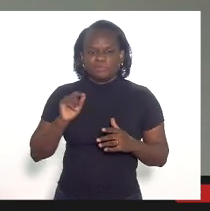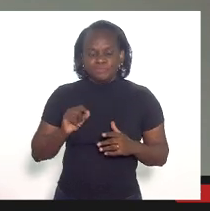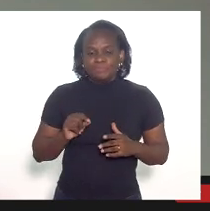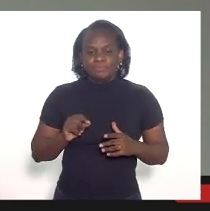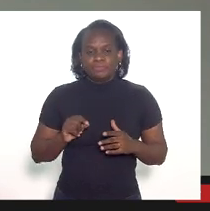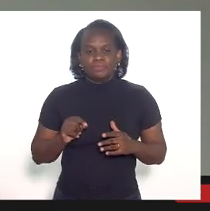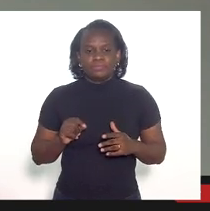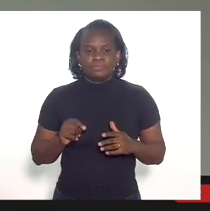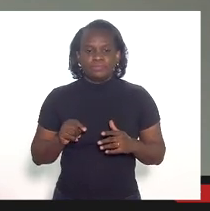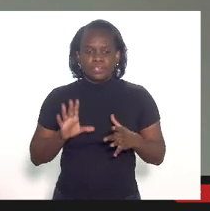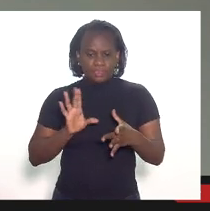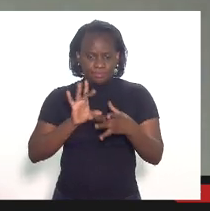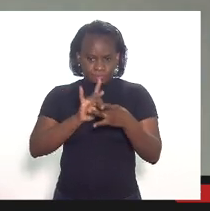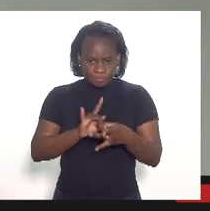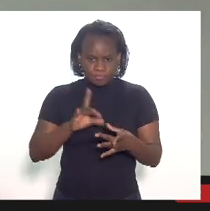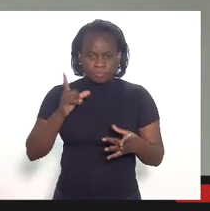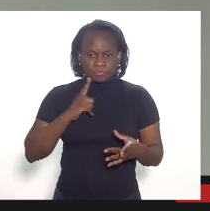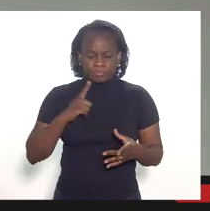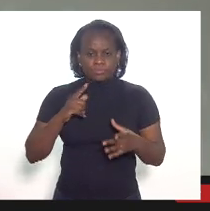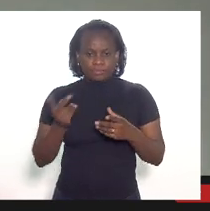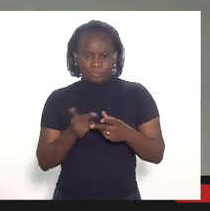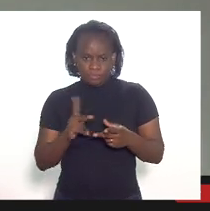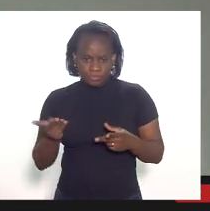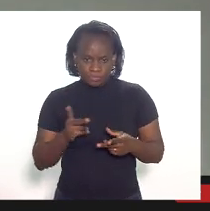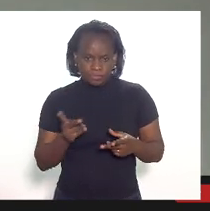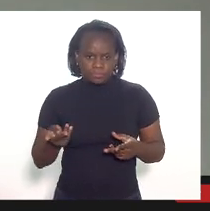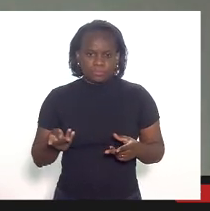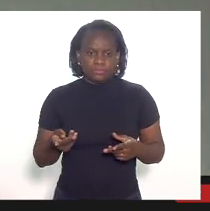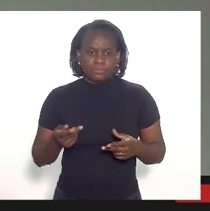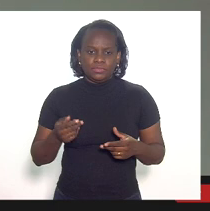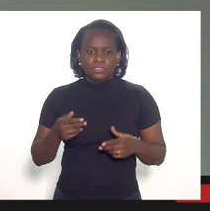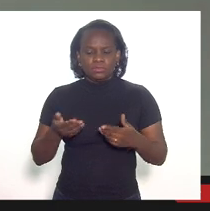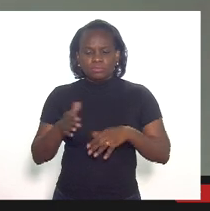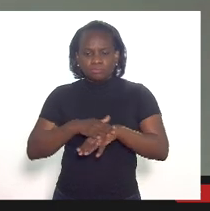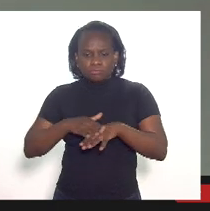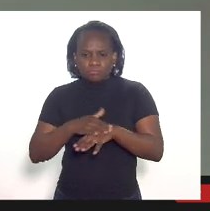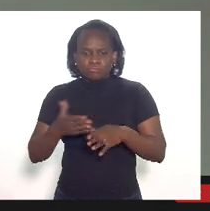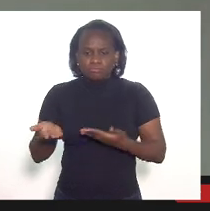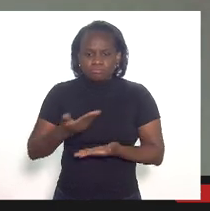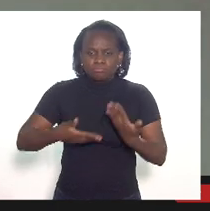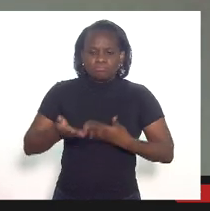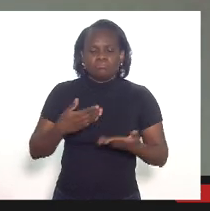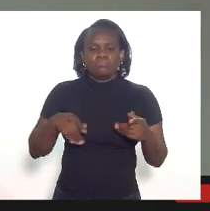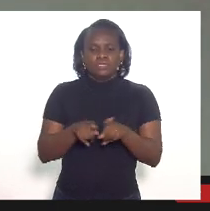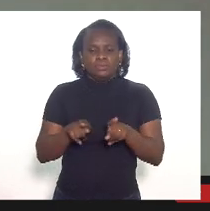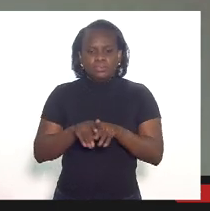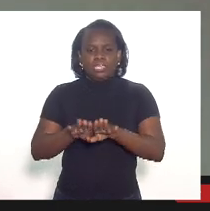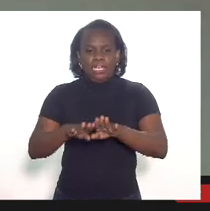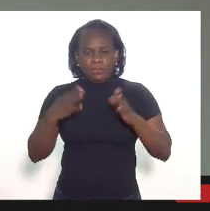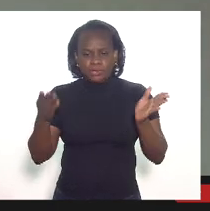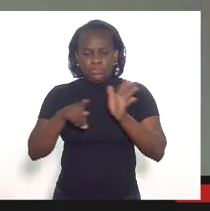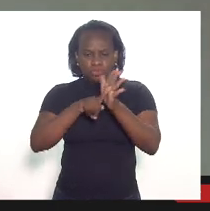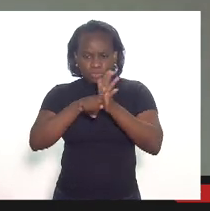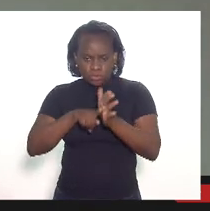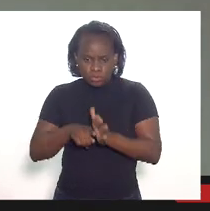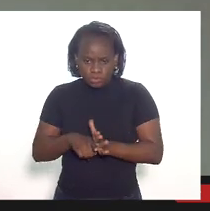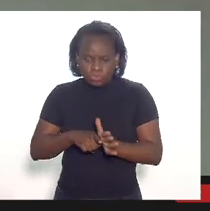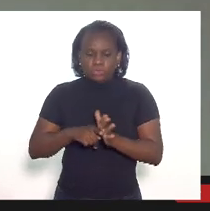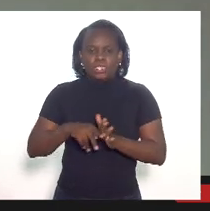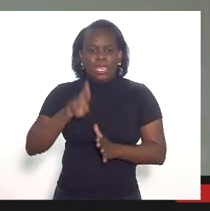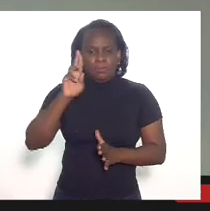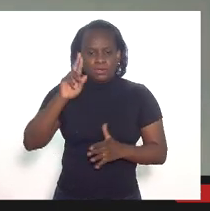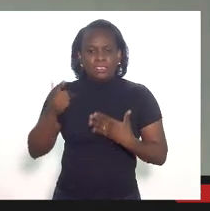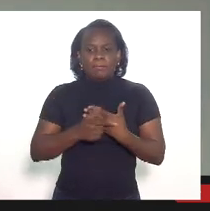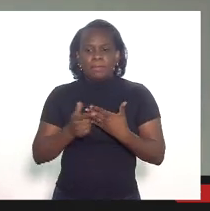dessa conexão com ambas do trato negocial, abriu, sim, as fiscalizações cumprindo o seu papel